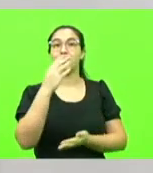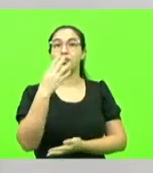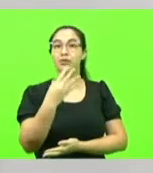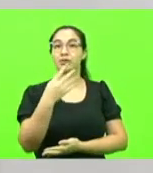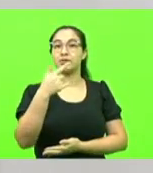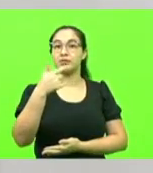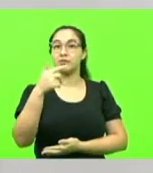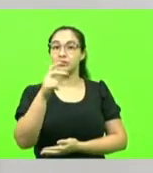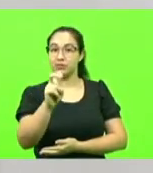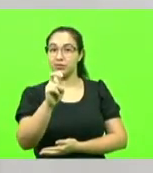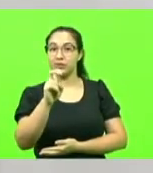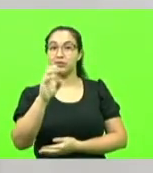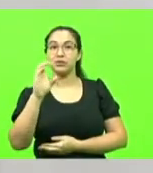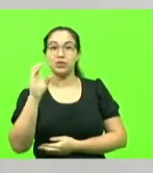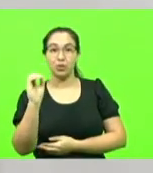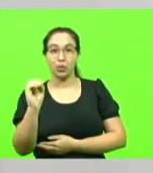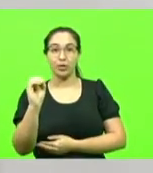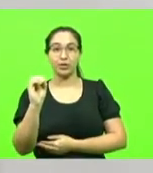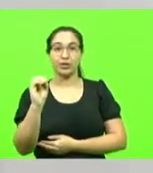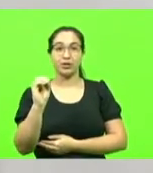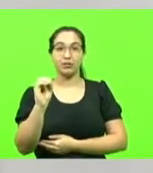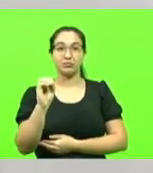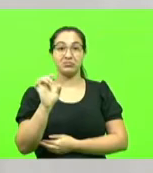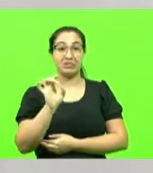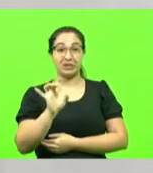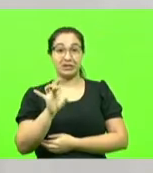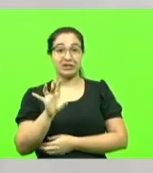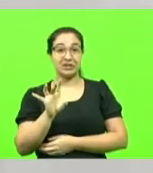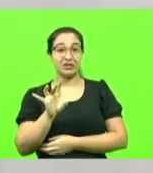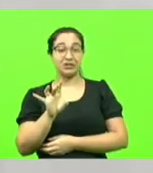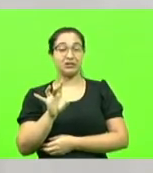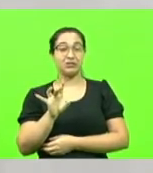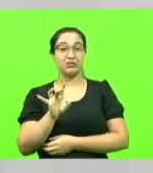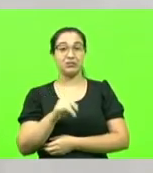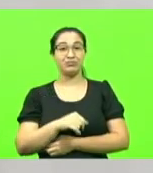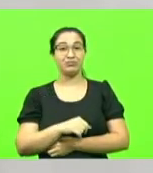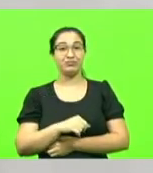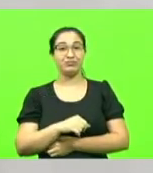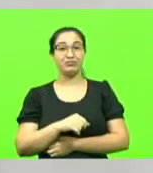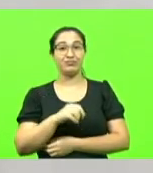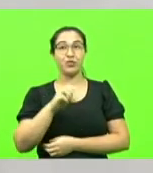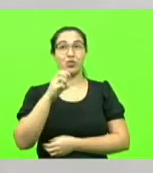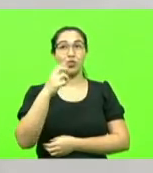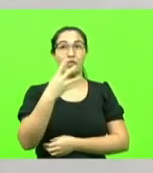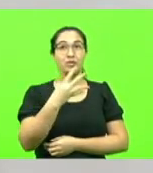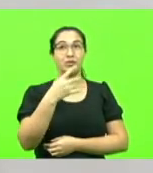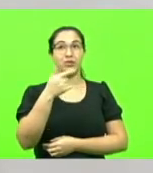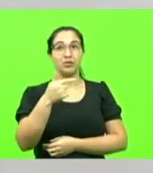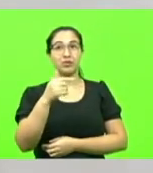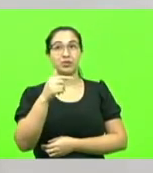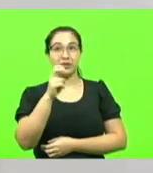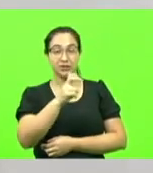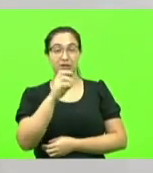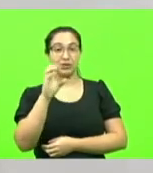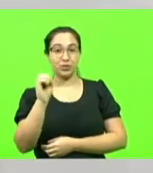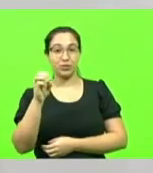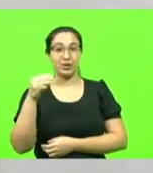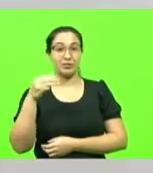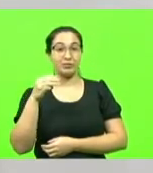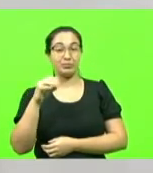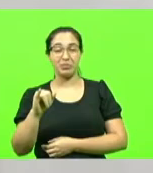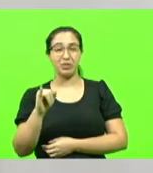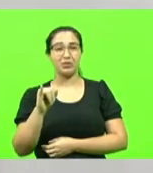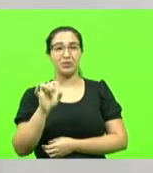quer investir, se deixarem, 450 milhões de reais em obras federais apenas em